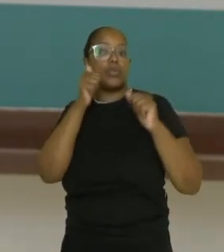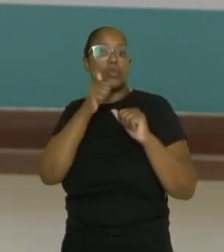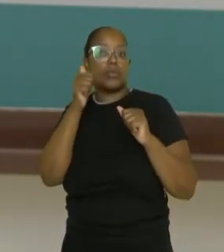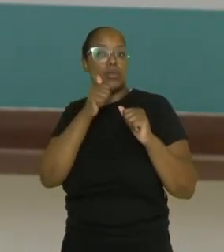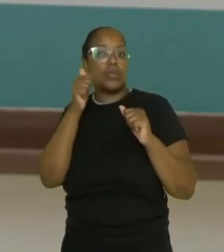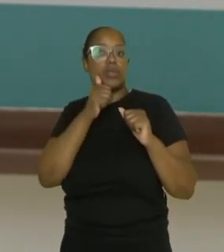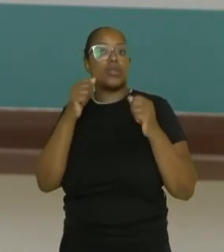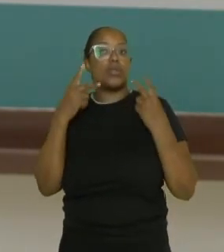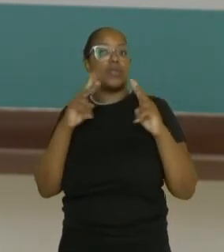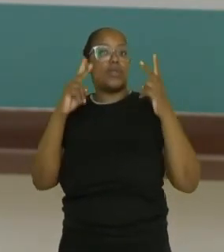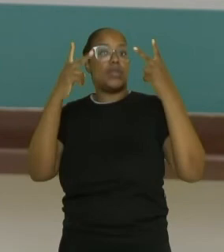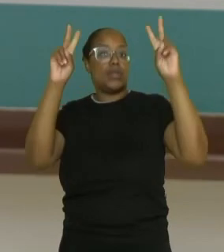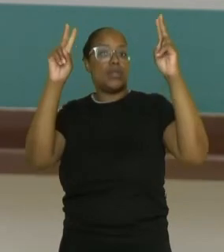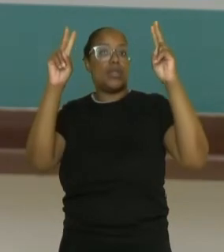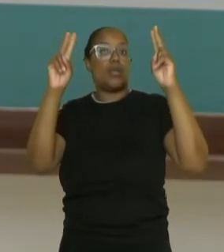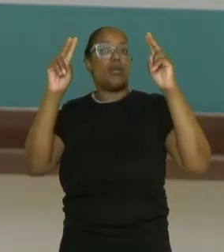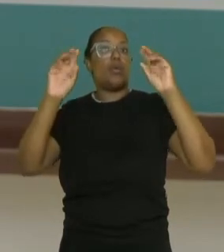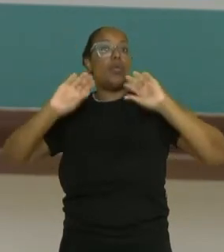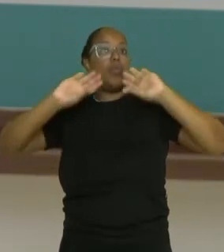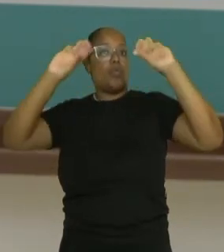que venceram o bronze lá